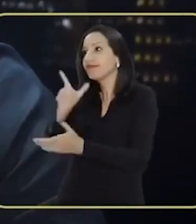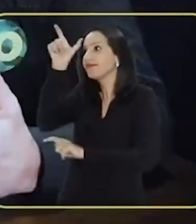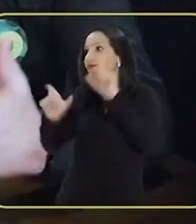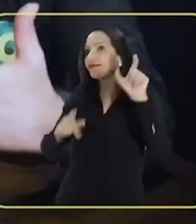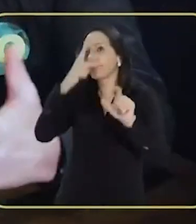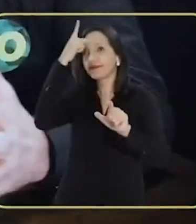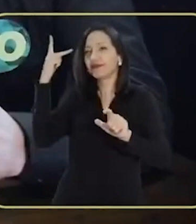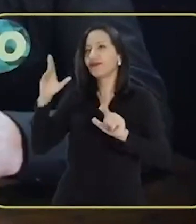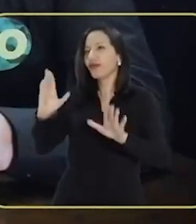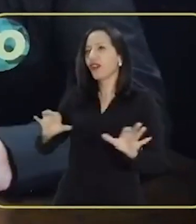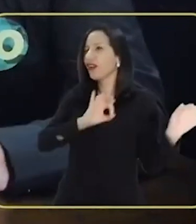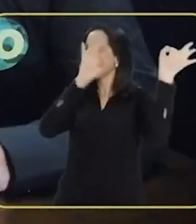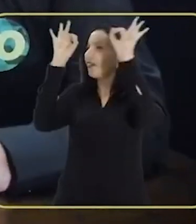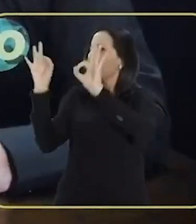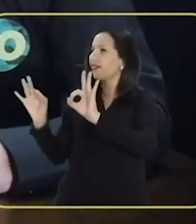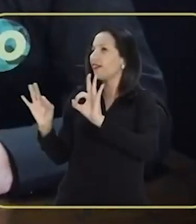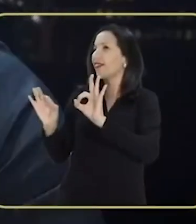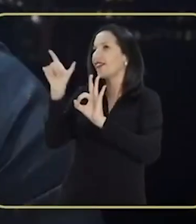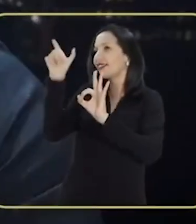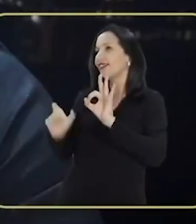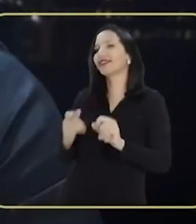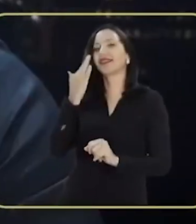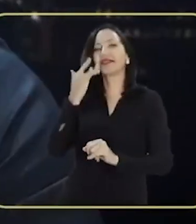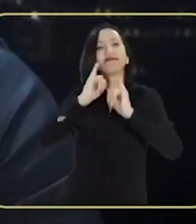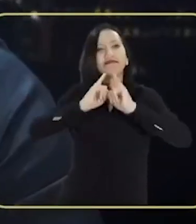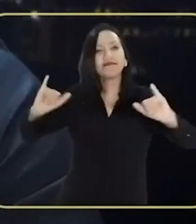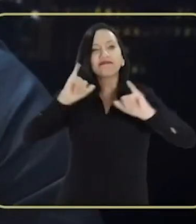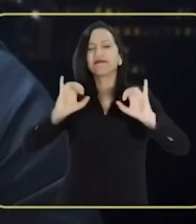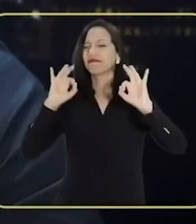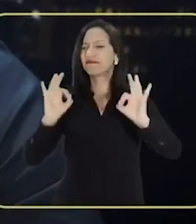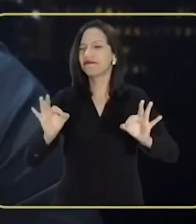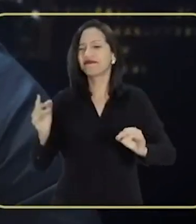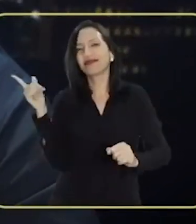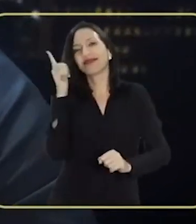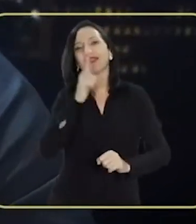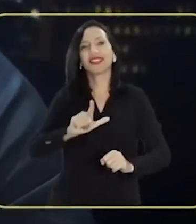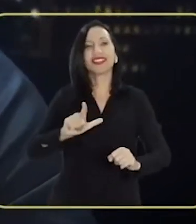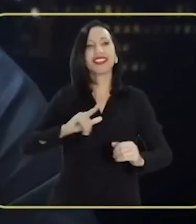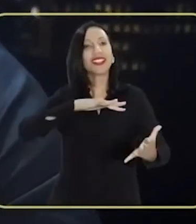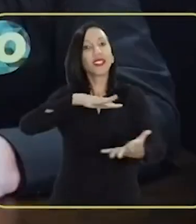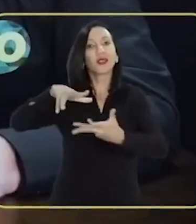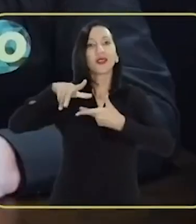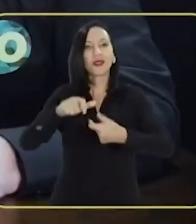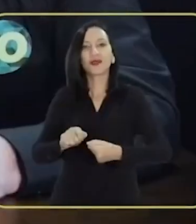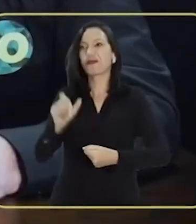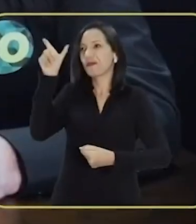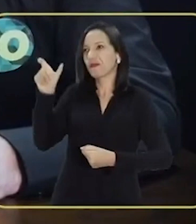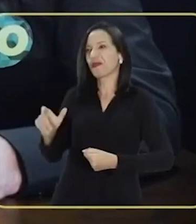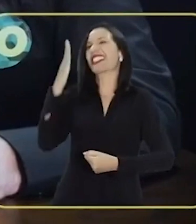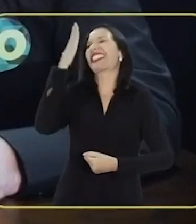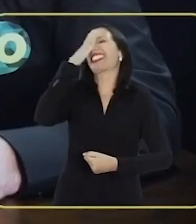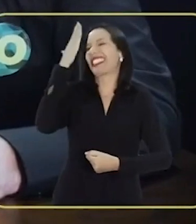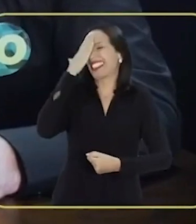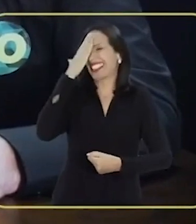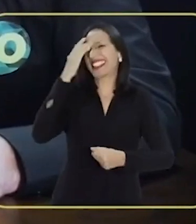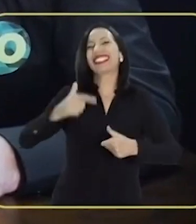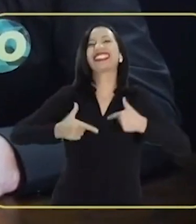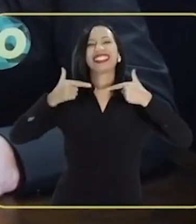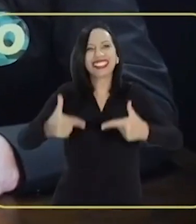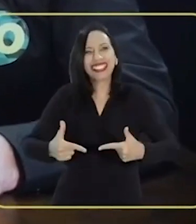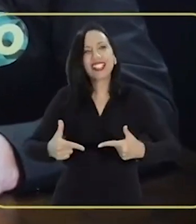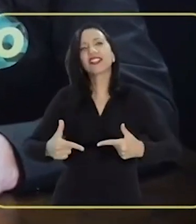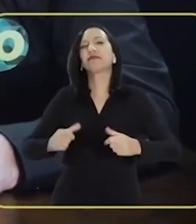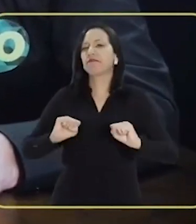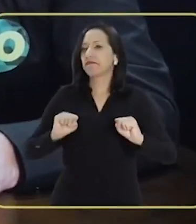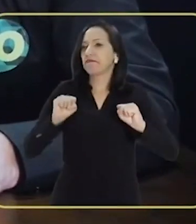pessoas Eu acompanho o Tarcísio já há algum tempo E posso dizer a vocês Com toda garantia do mundo É um cara que sabe o que